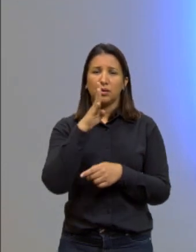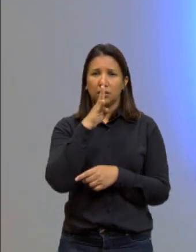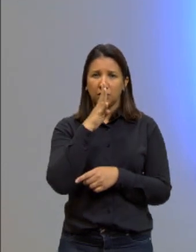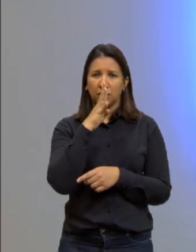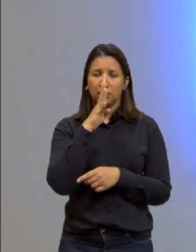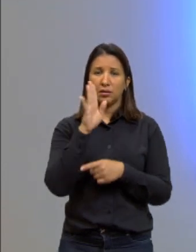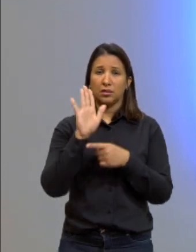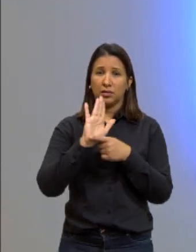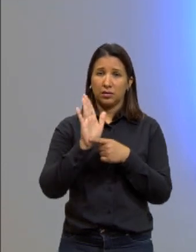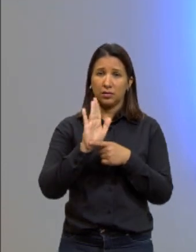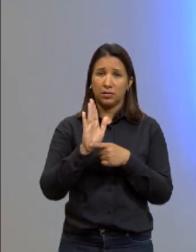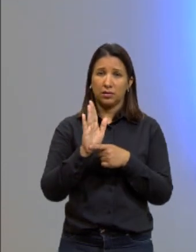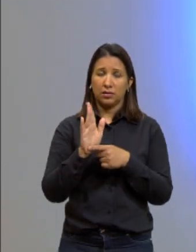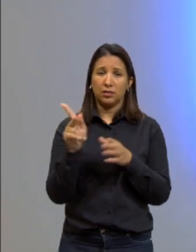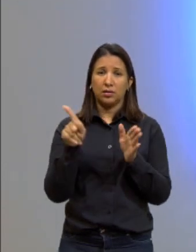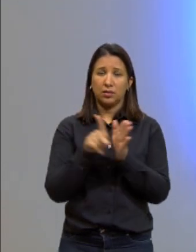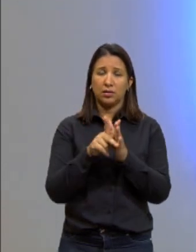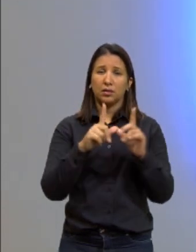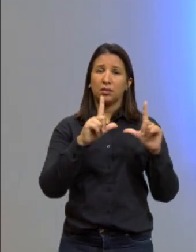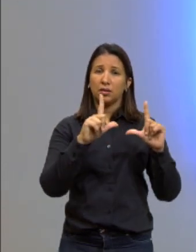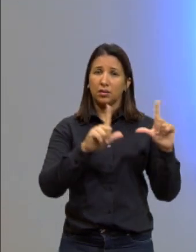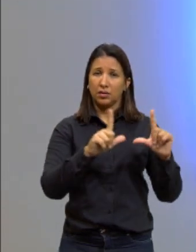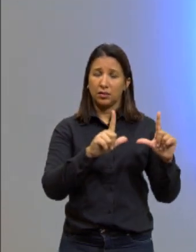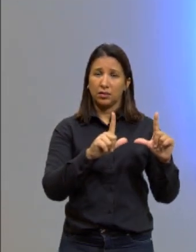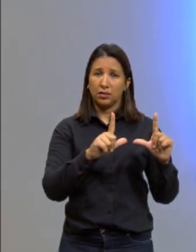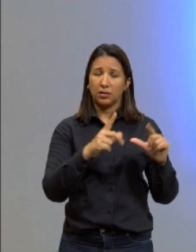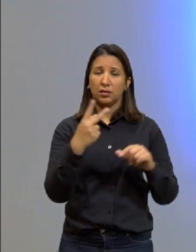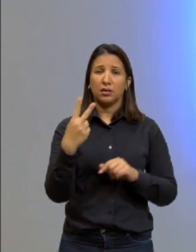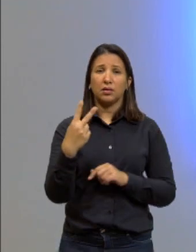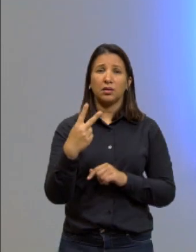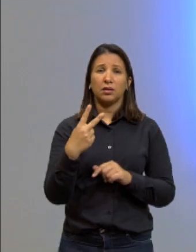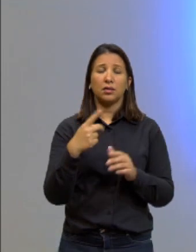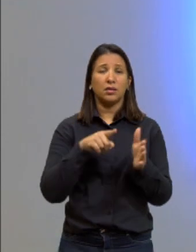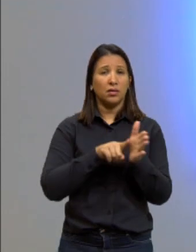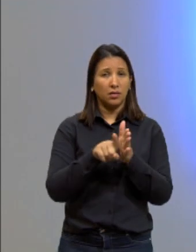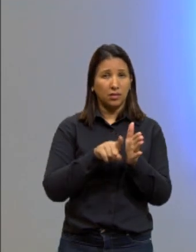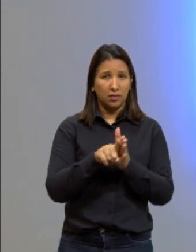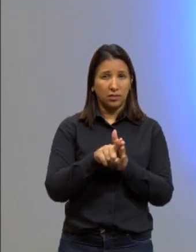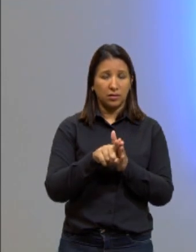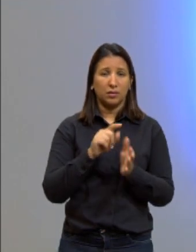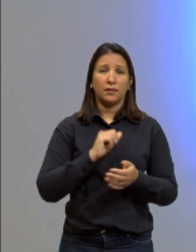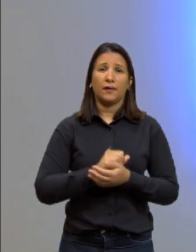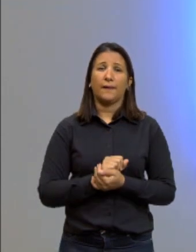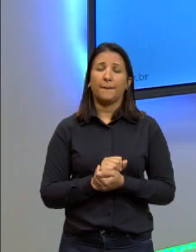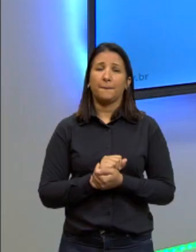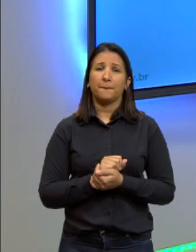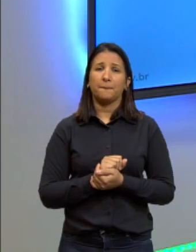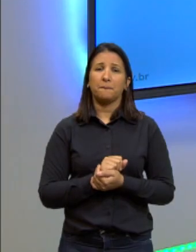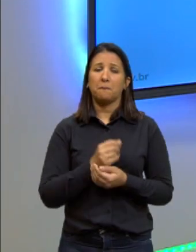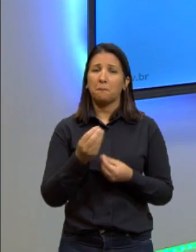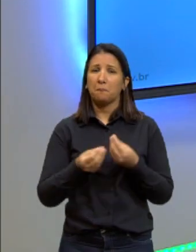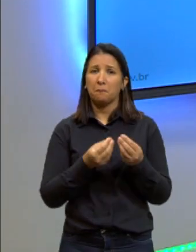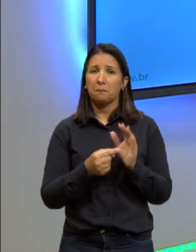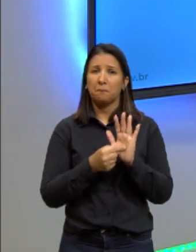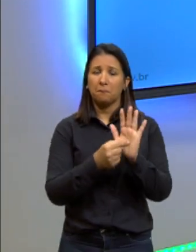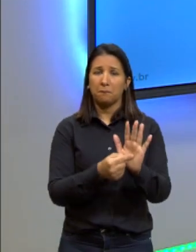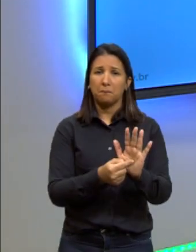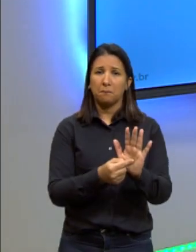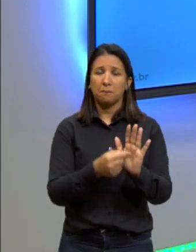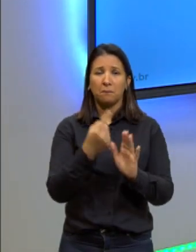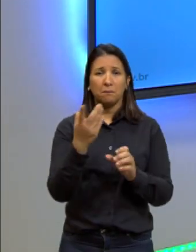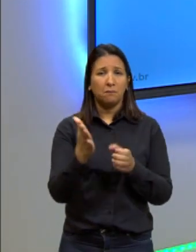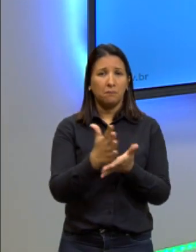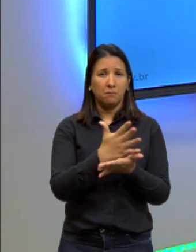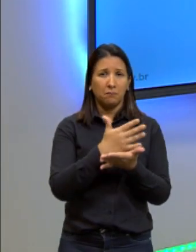filmes em sua própria TV. segundo pesquisas. Tá? Então o que ela traz como tópico? Um dado.